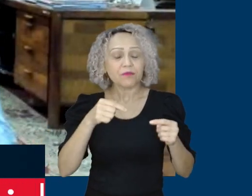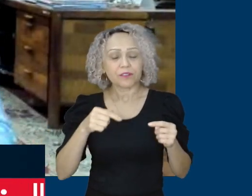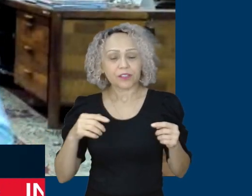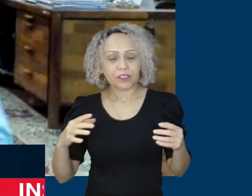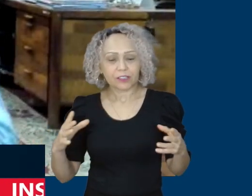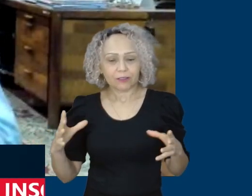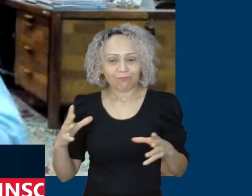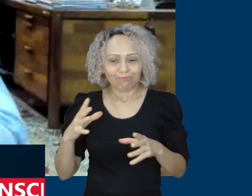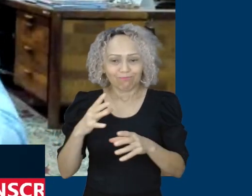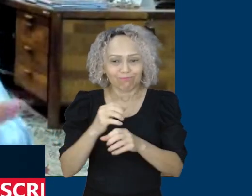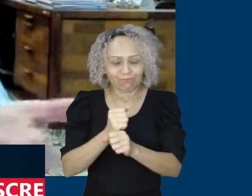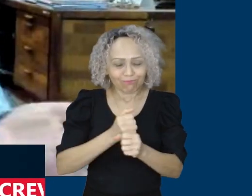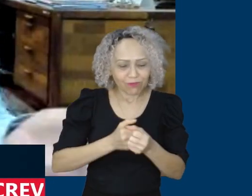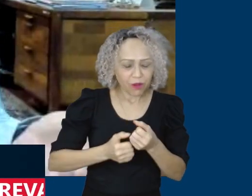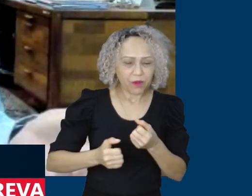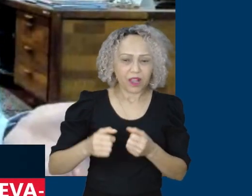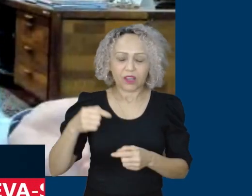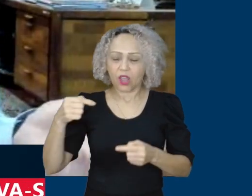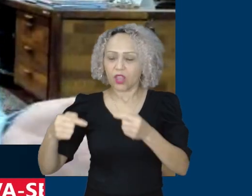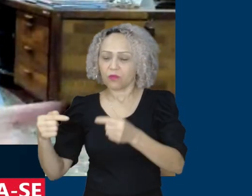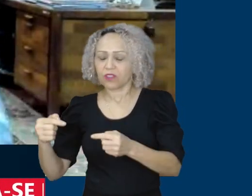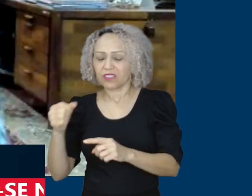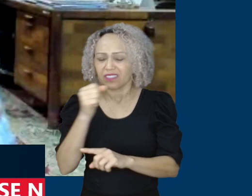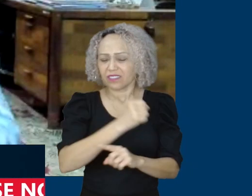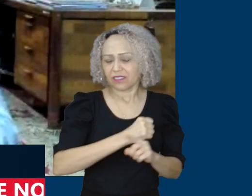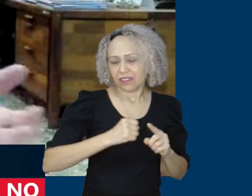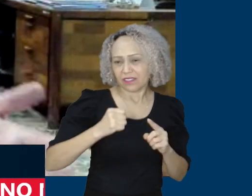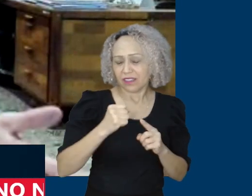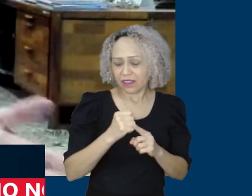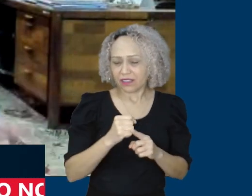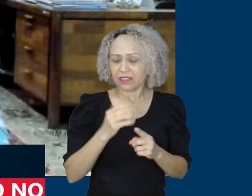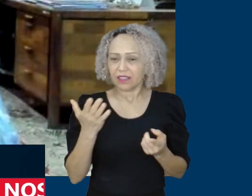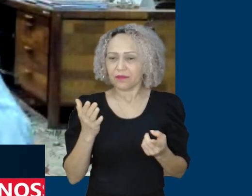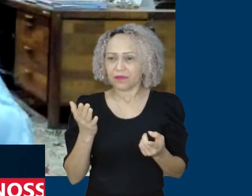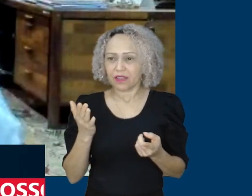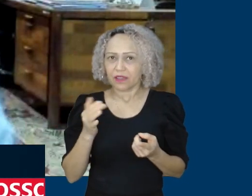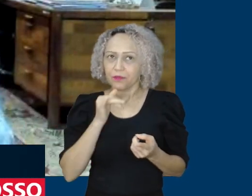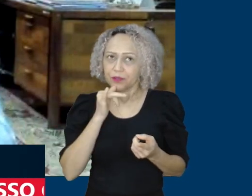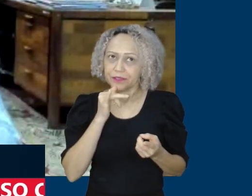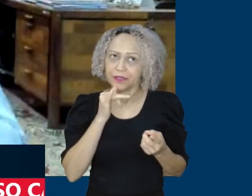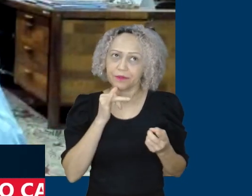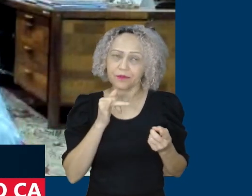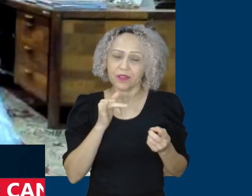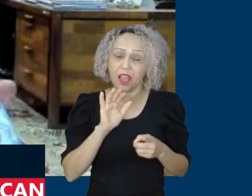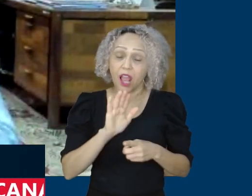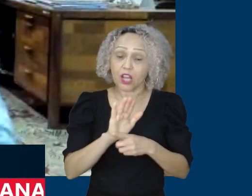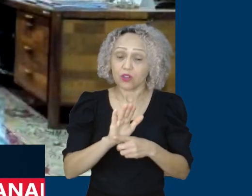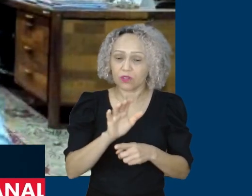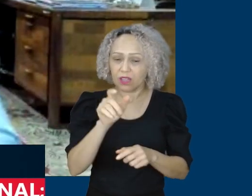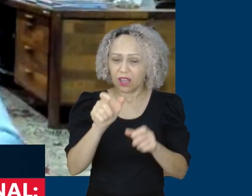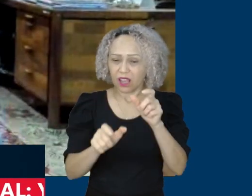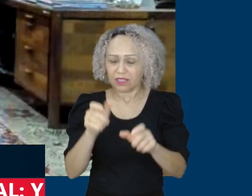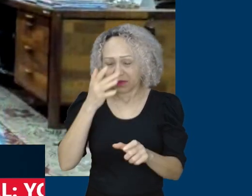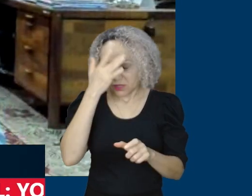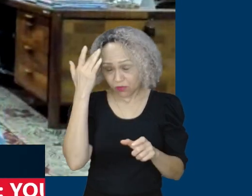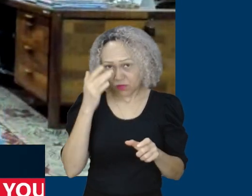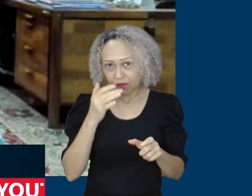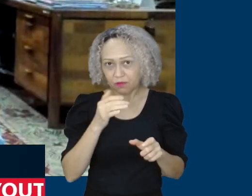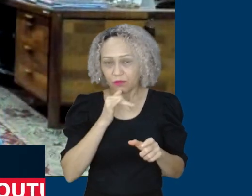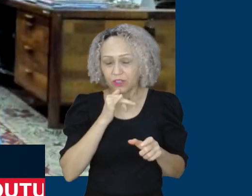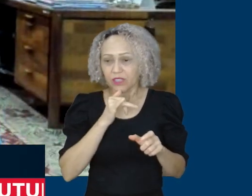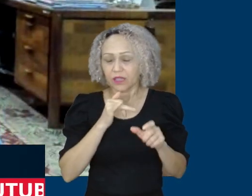que é para atender o desespero das pessoas, das famílias, da Bolsa Família, turbinado, organizado, seguramente